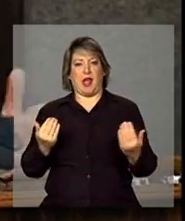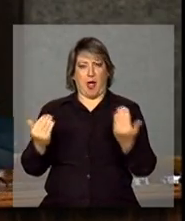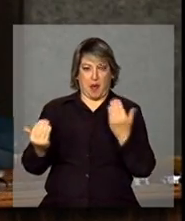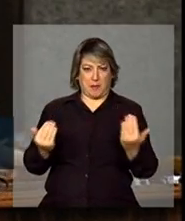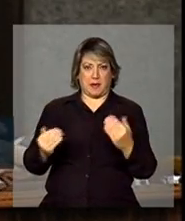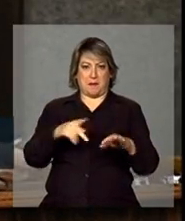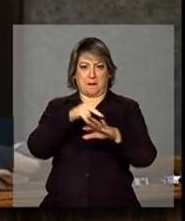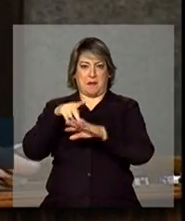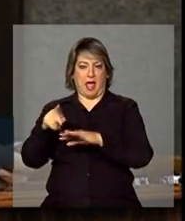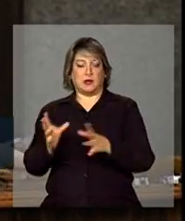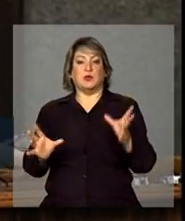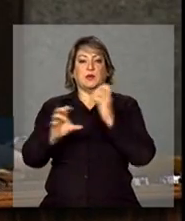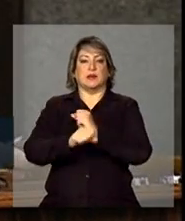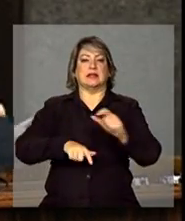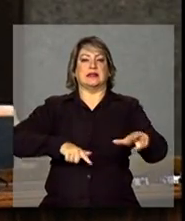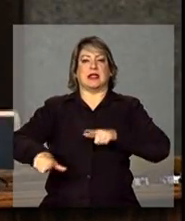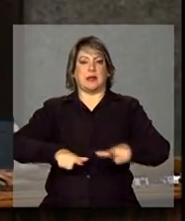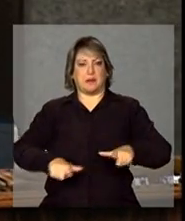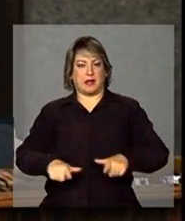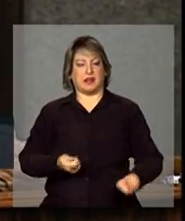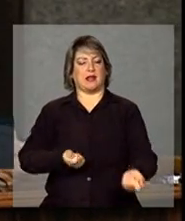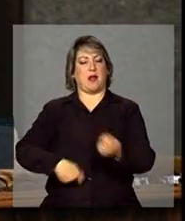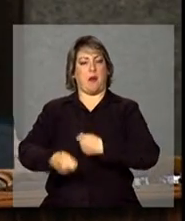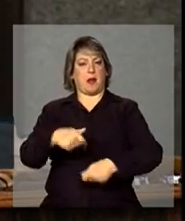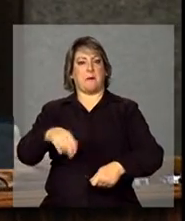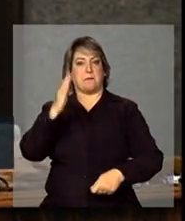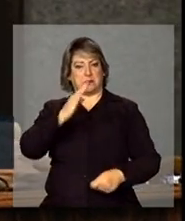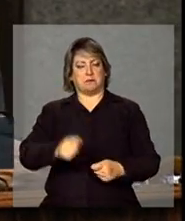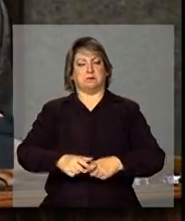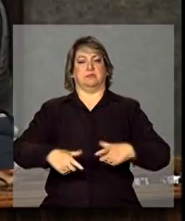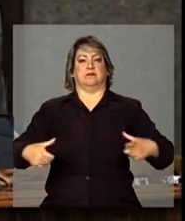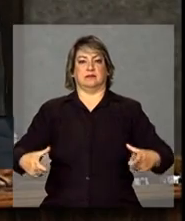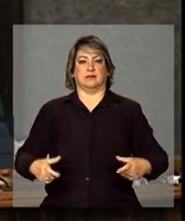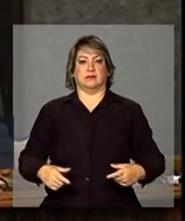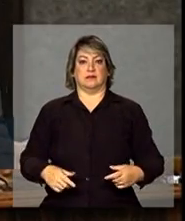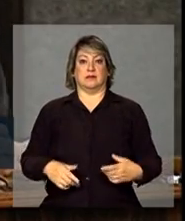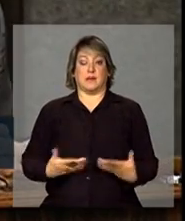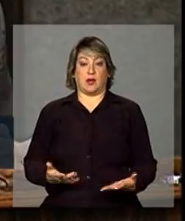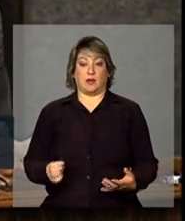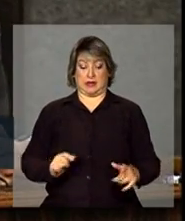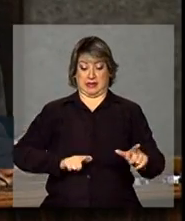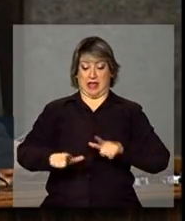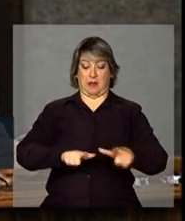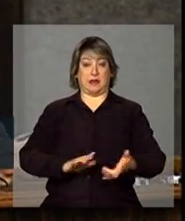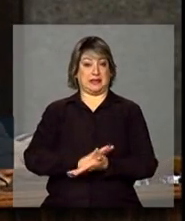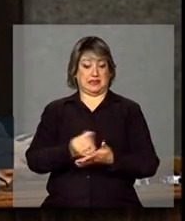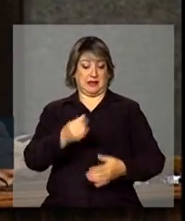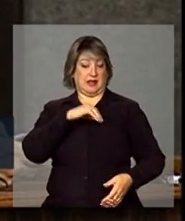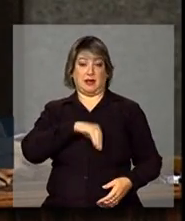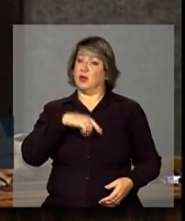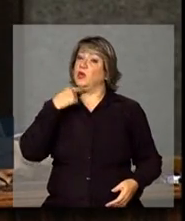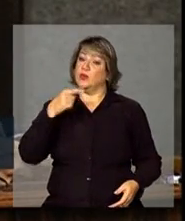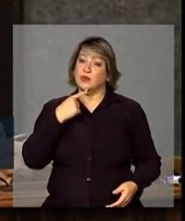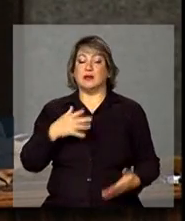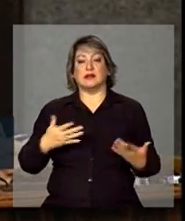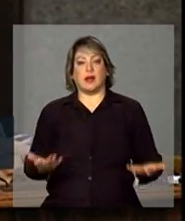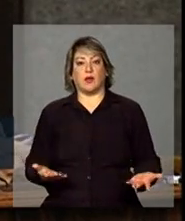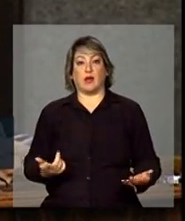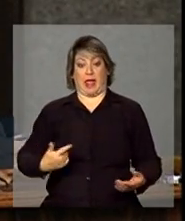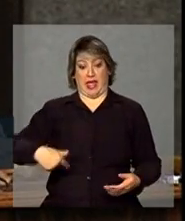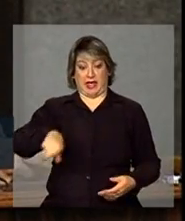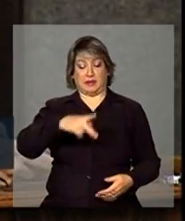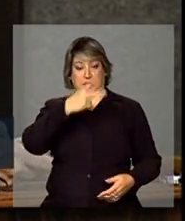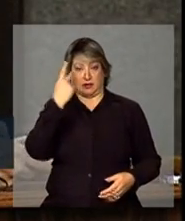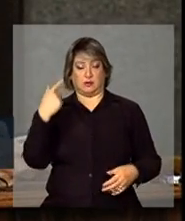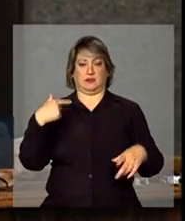basicamente o pequeno empreendedorismo brasileiro. Ora, só trabalho sem renda não adianta. Esses